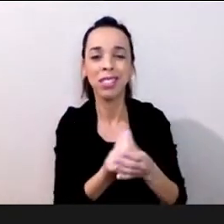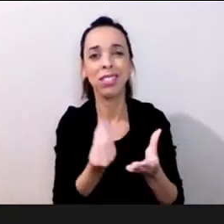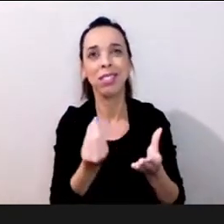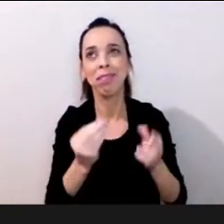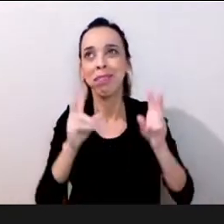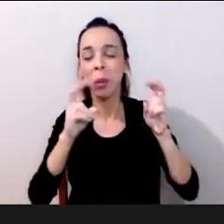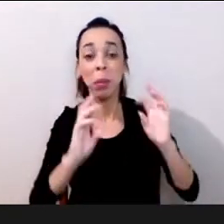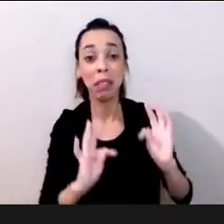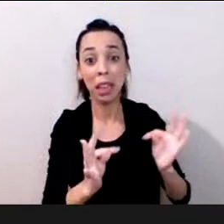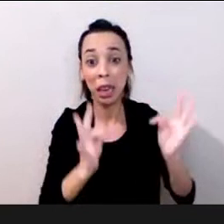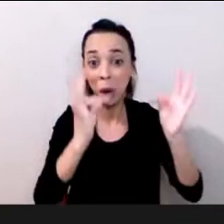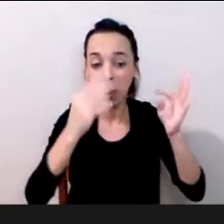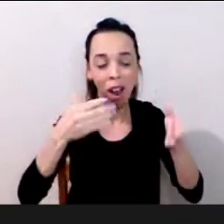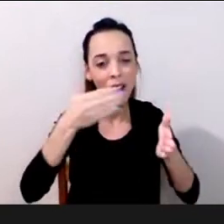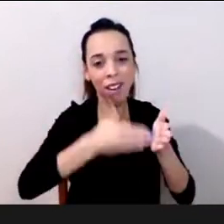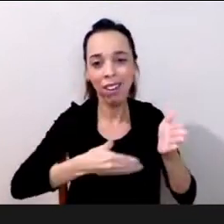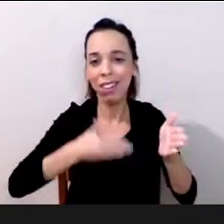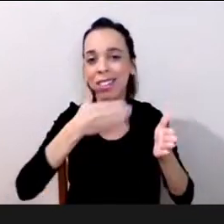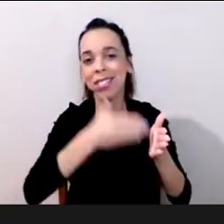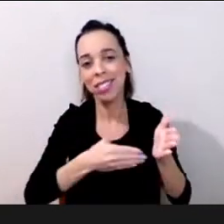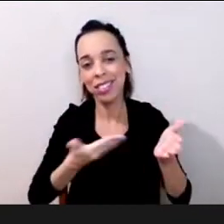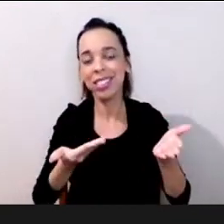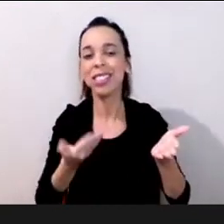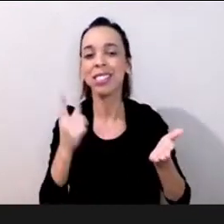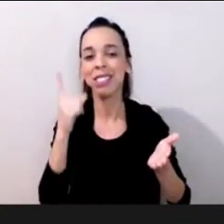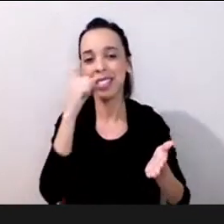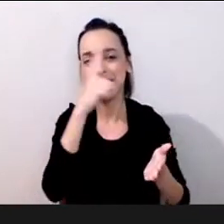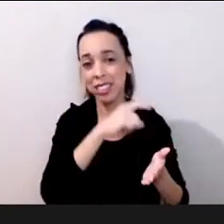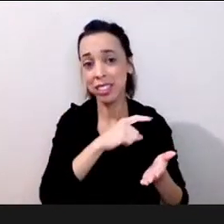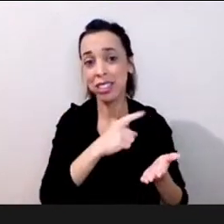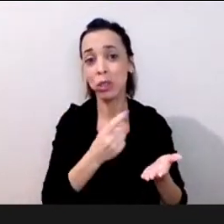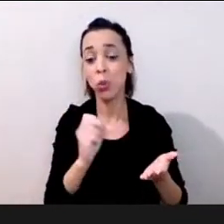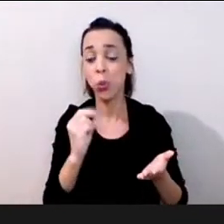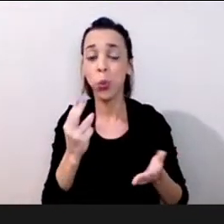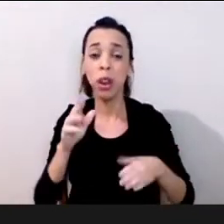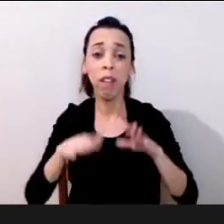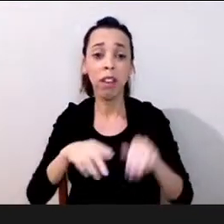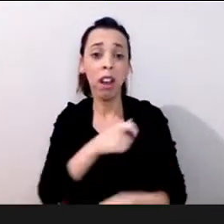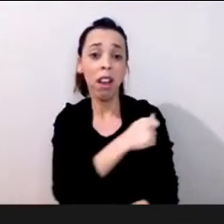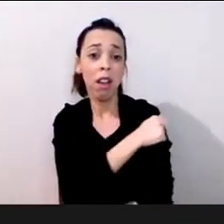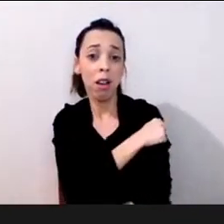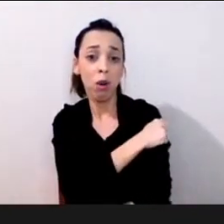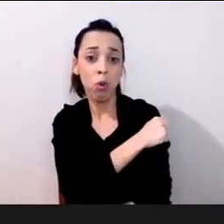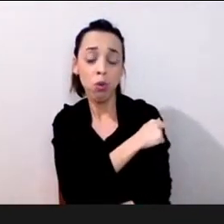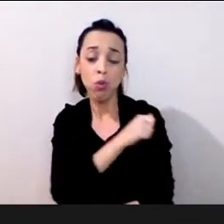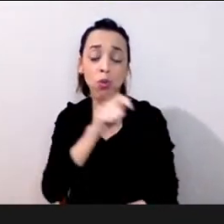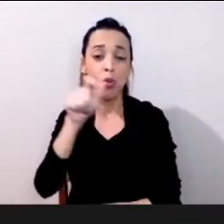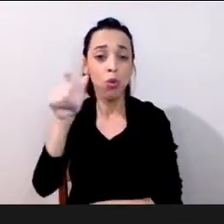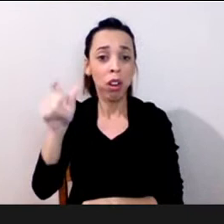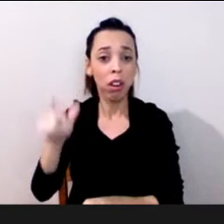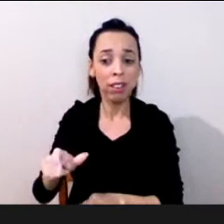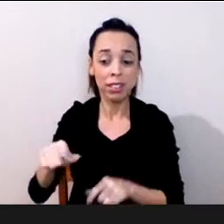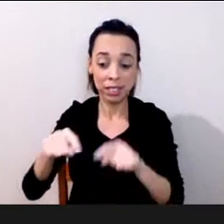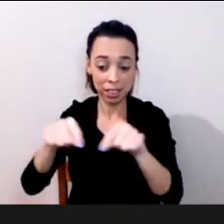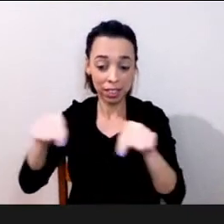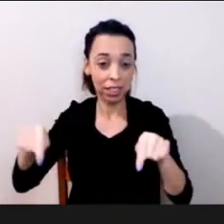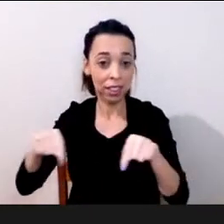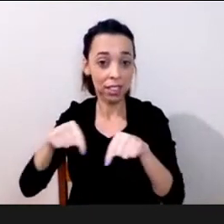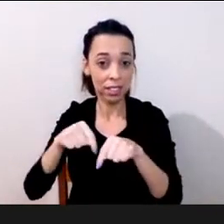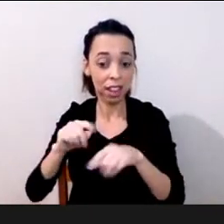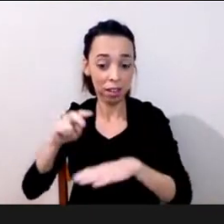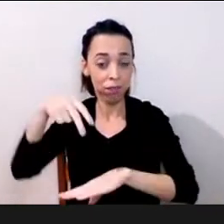aquele aluno que muitas vezes já diante de uma situação que a gente fala de compartilhamento em sala de aula já